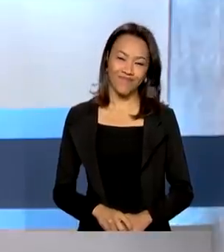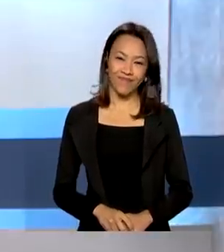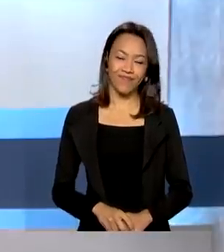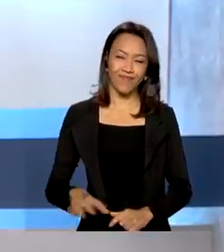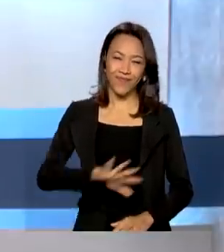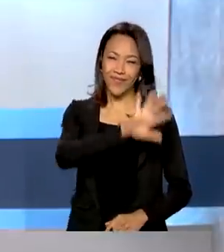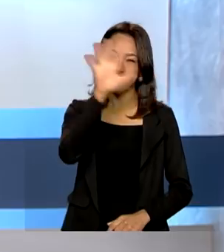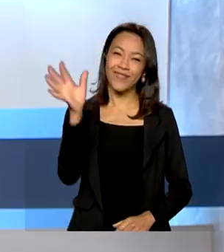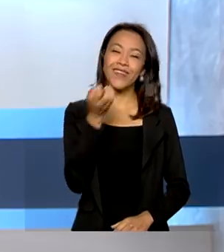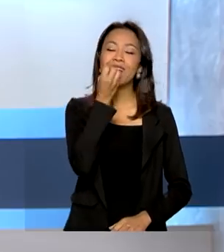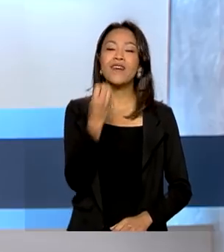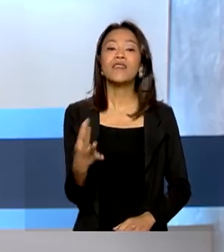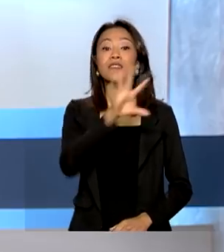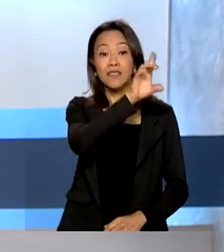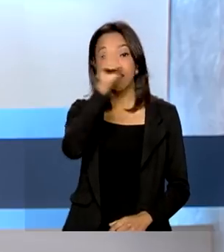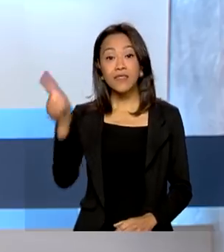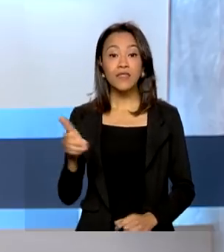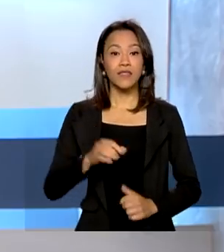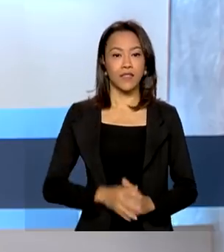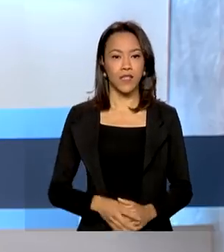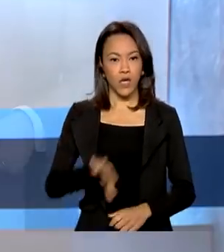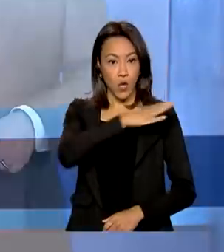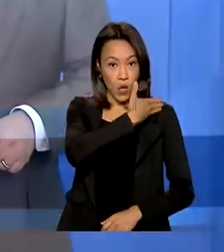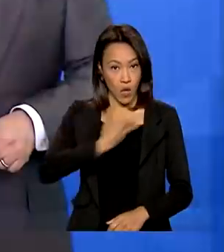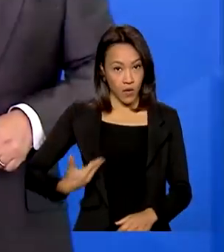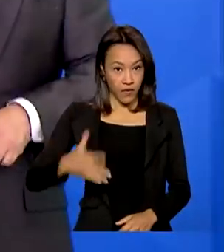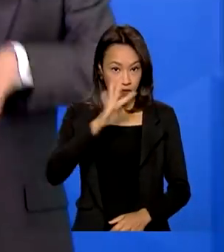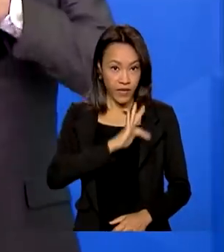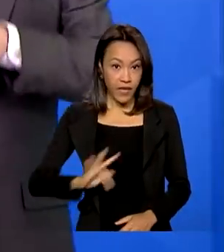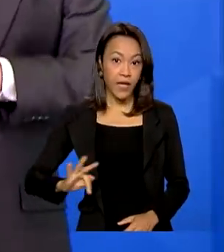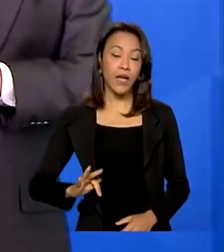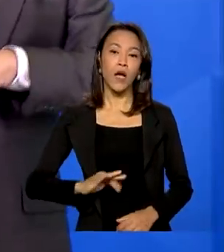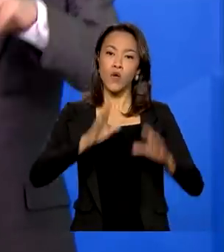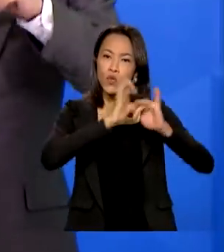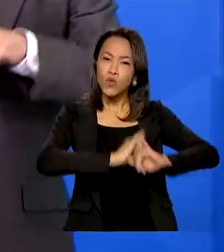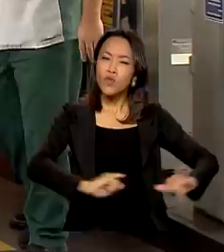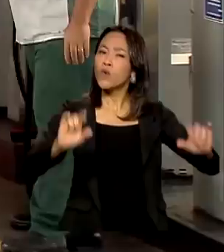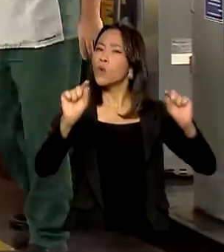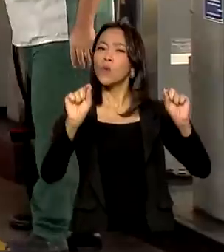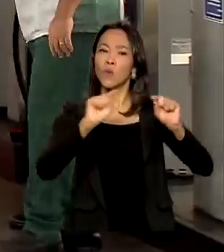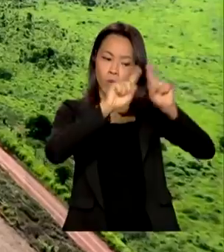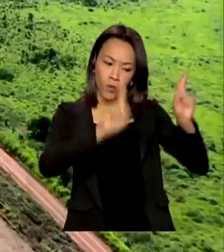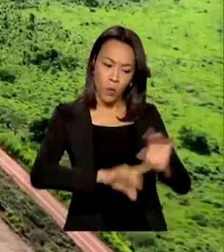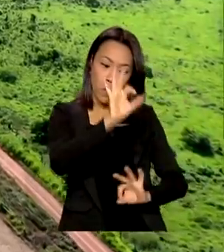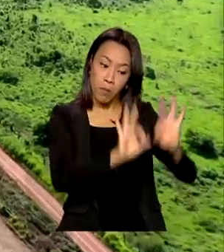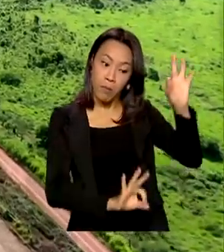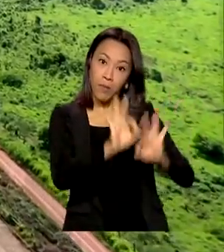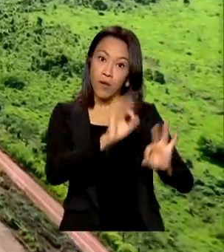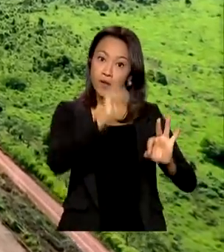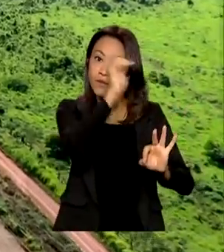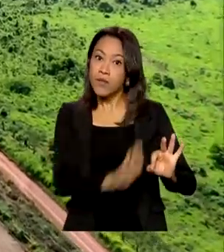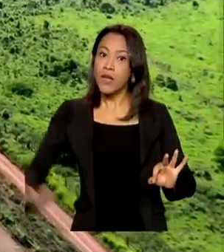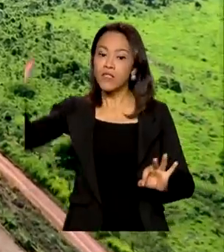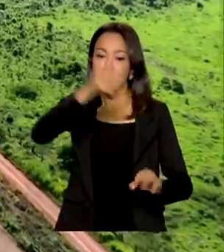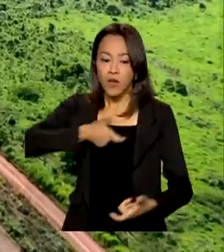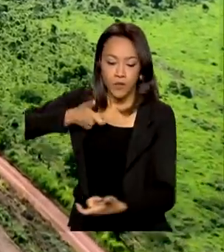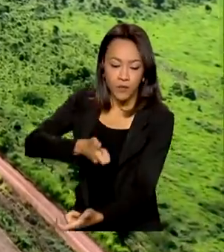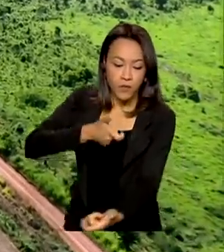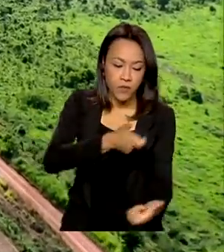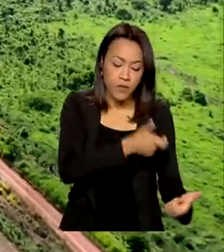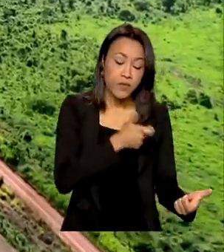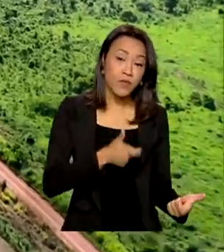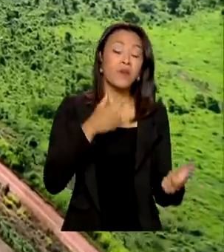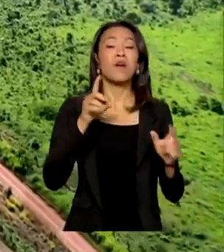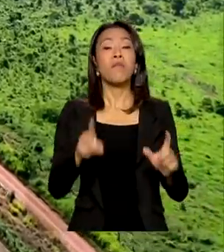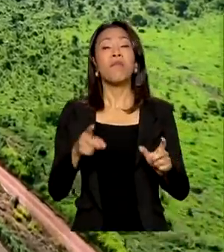Olá, bom dia. Governo Federal lança Plano Nacional de Fertilizantes para reduzir a dependência